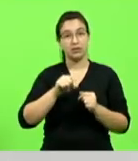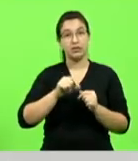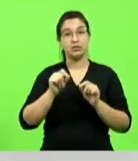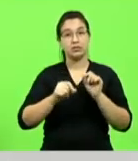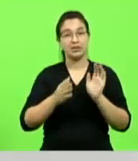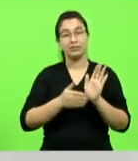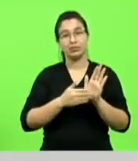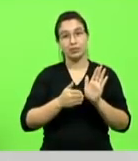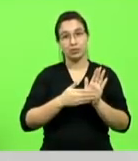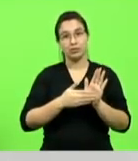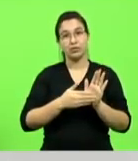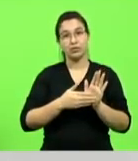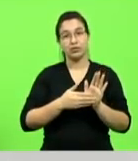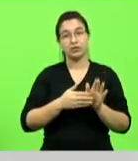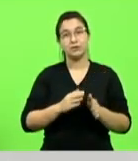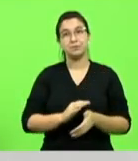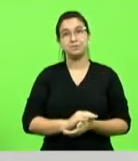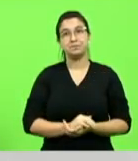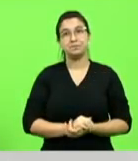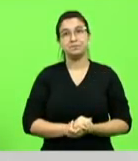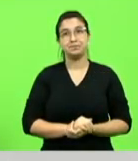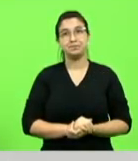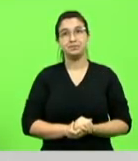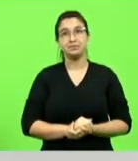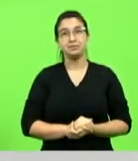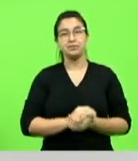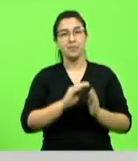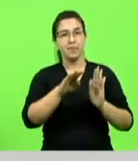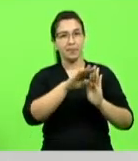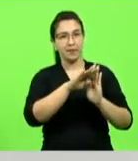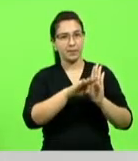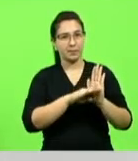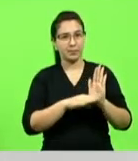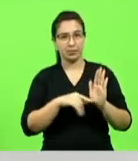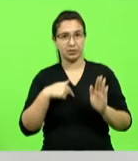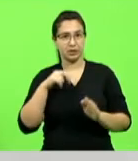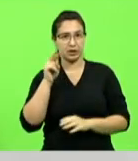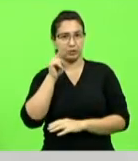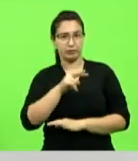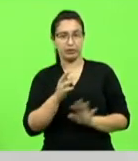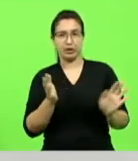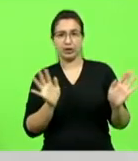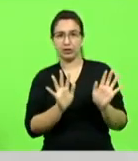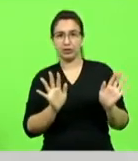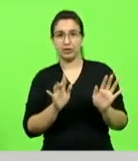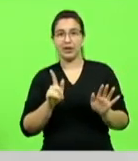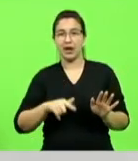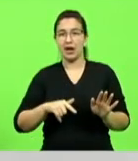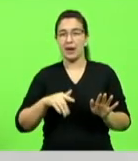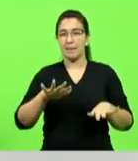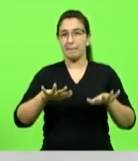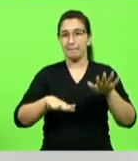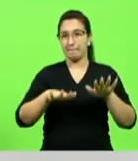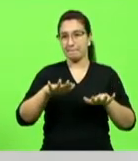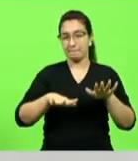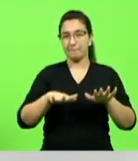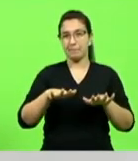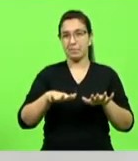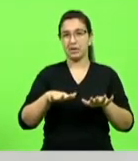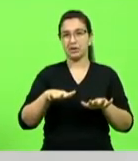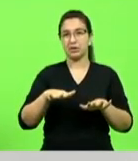anteriormente a pauta que ele diz eu não vou acompanhar a pauta é uma média de preço do combustível no estado